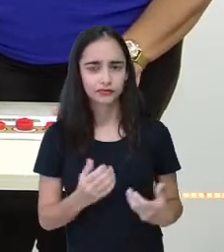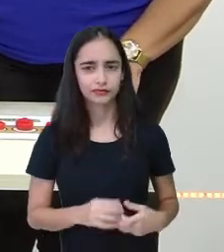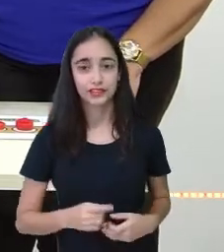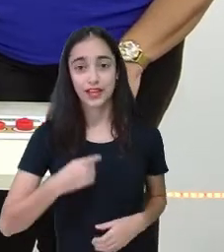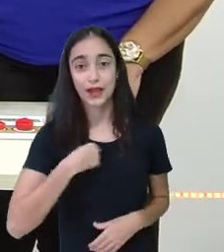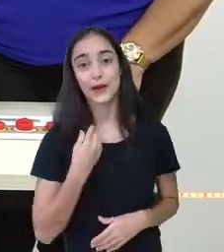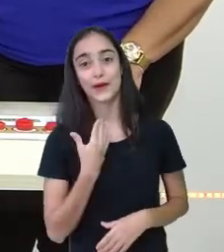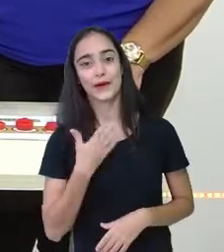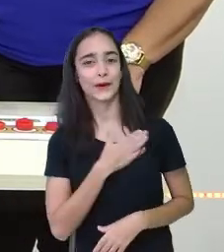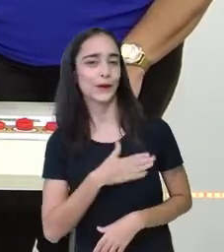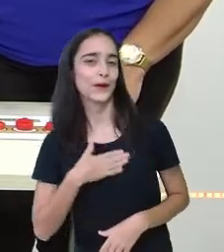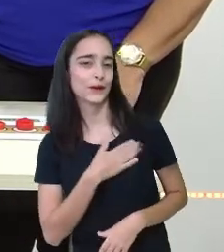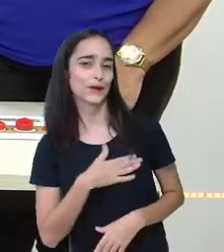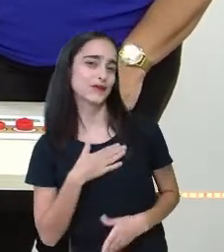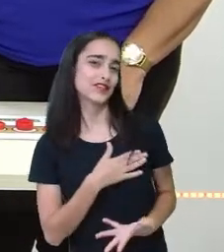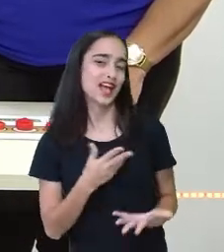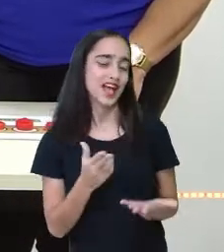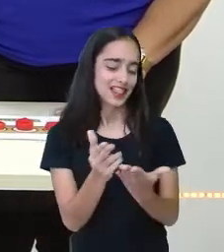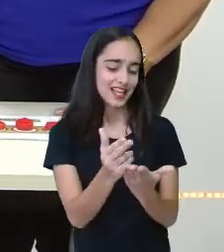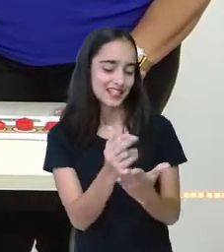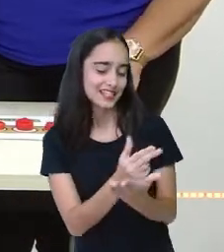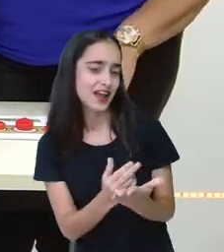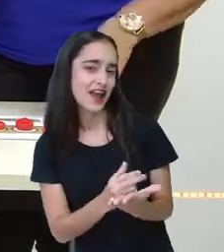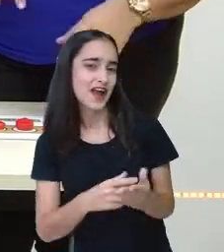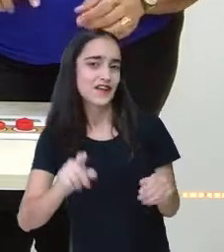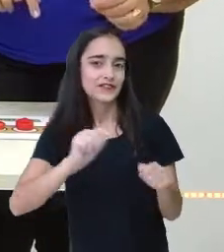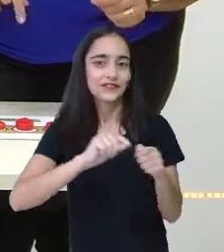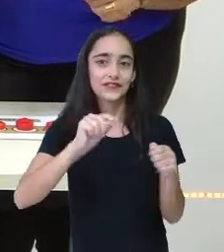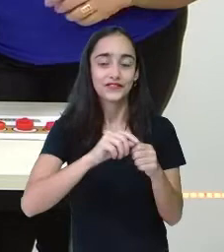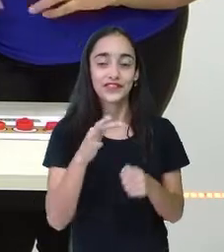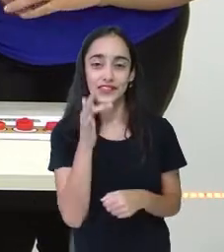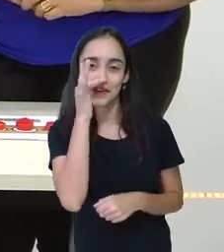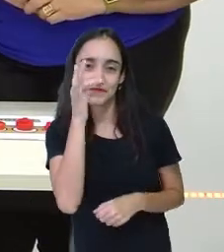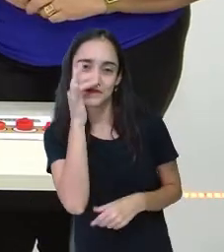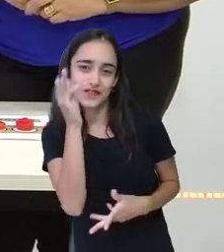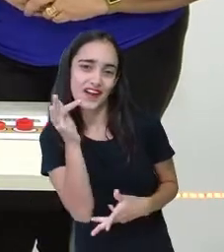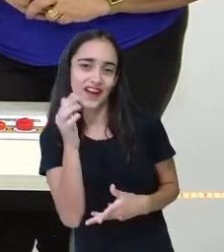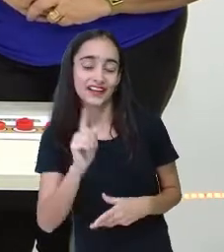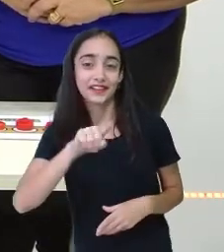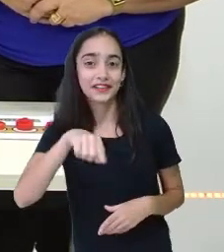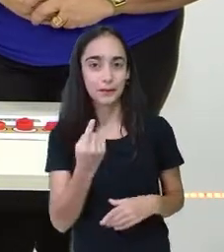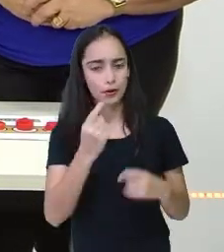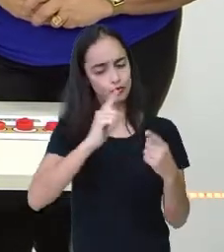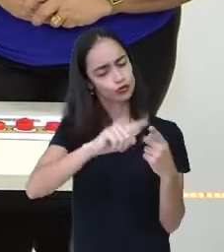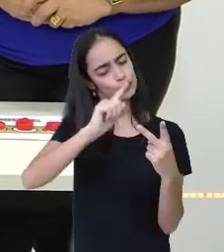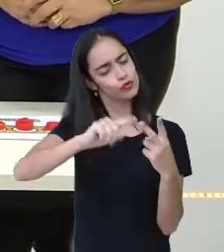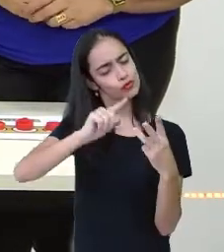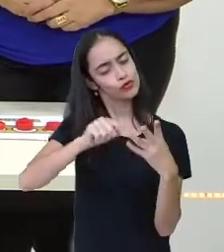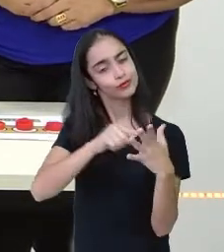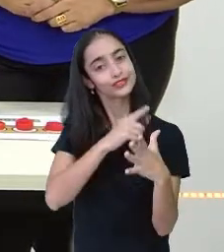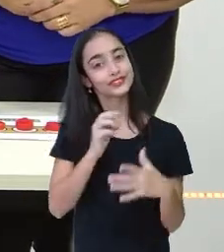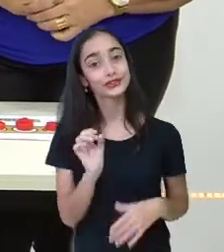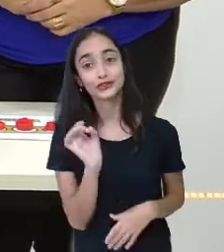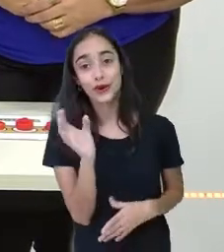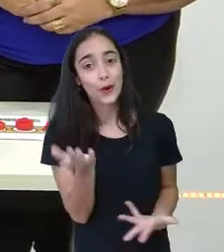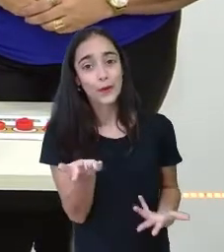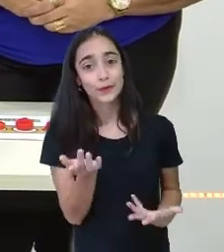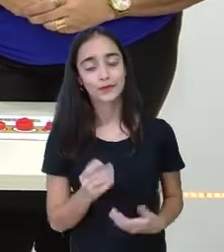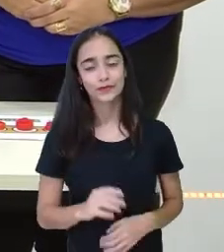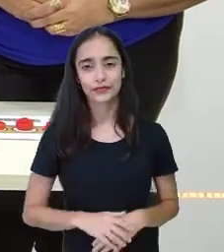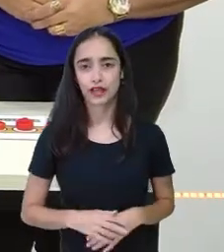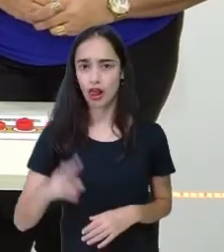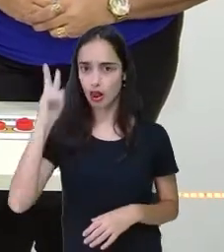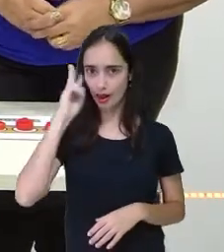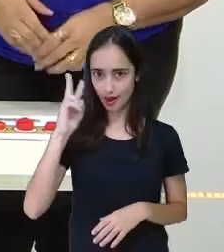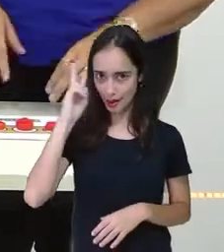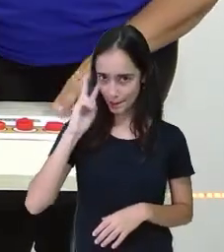fazia florzinha. Olha aí. Aí eu fazia florzinha e fazia as contagens. Isso mesmo. Mas lembrando que mais na frente, né? À